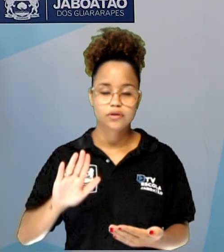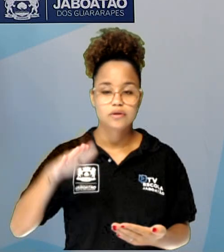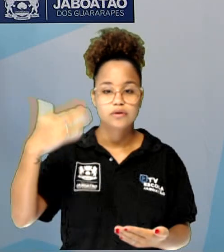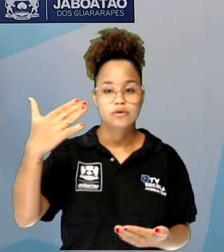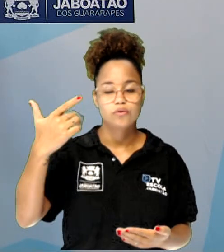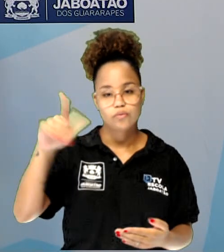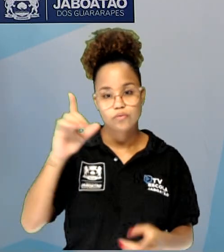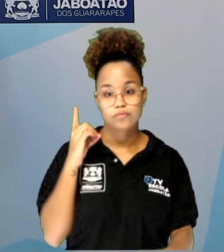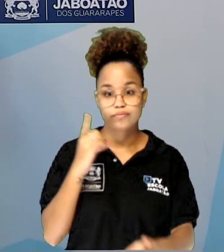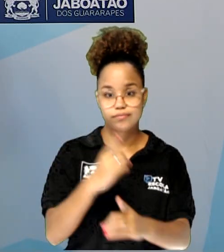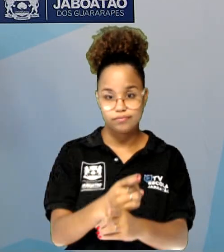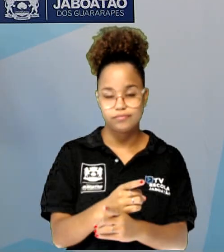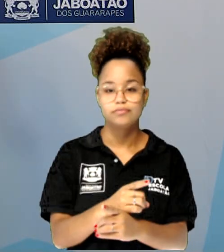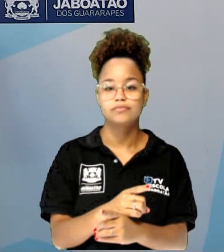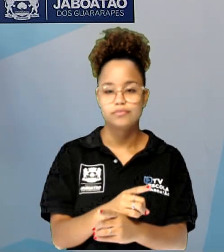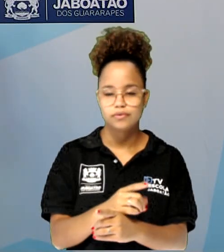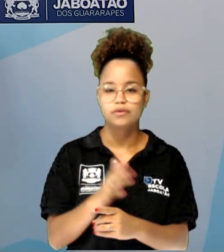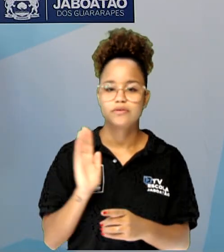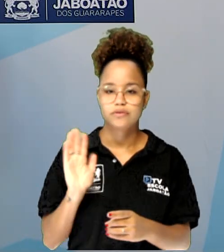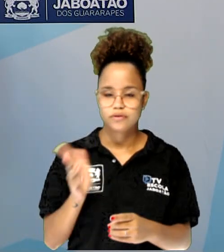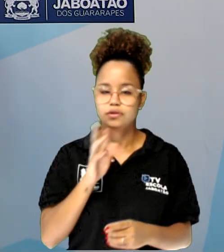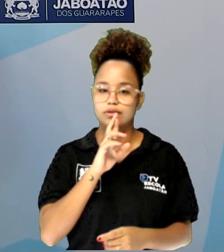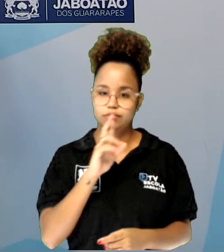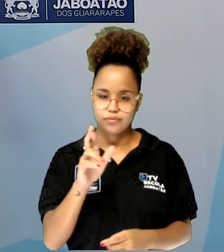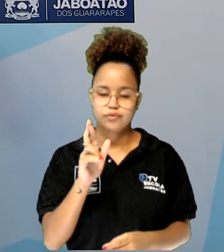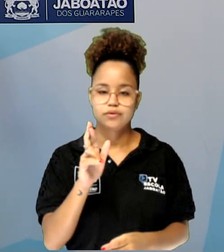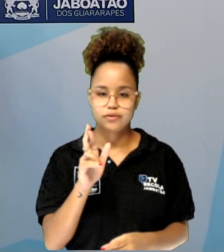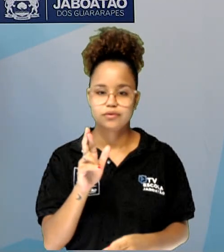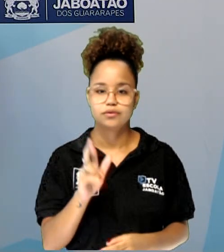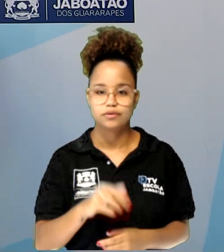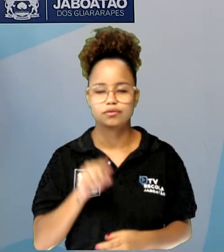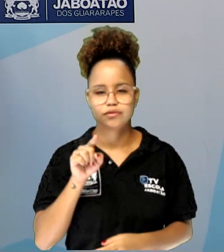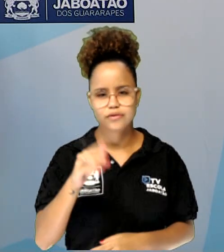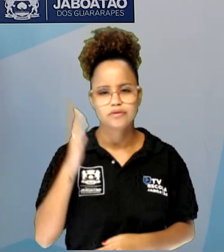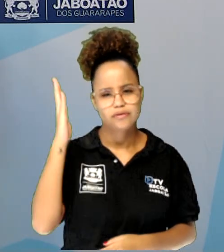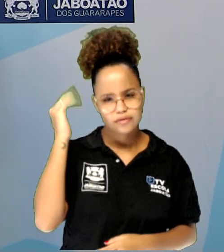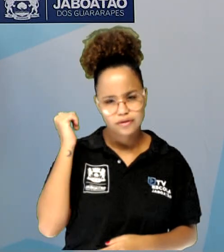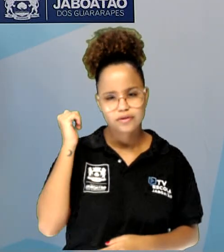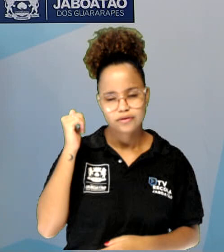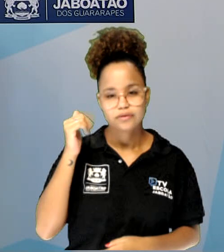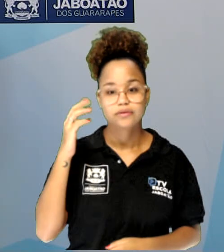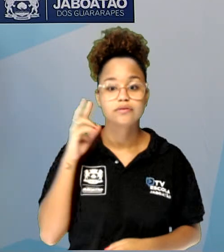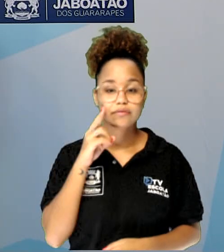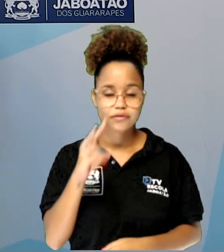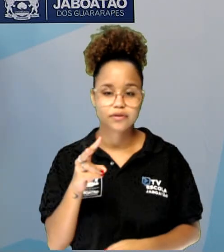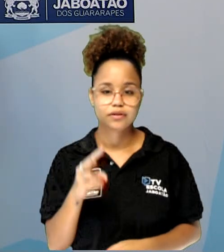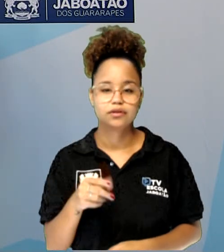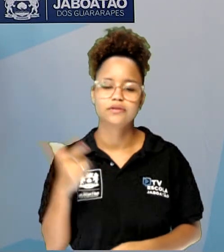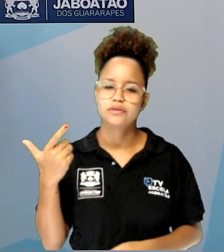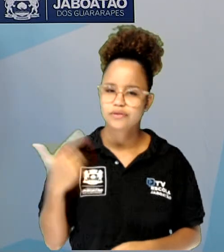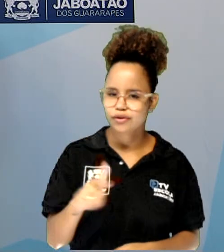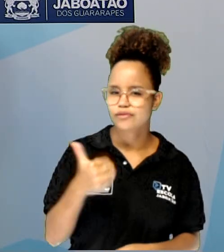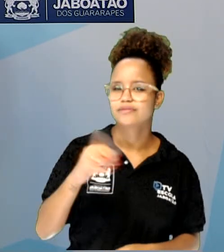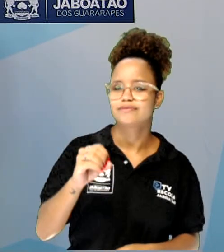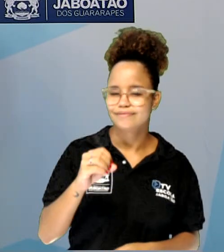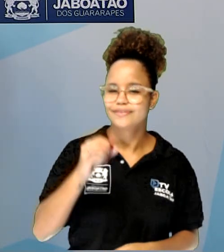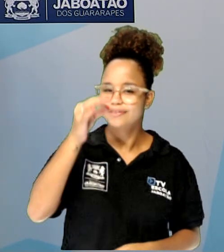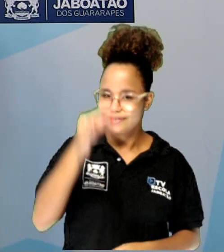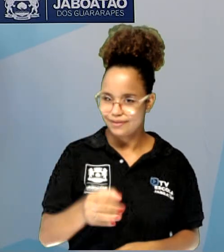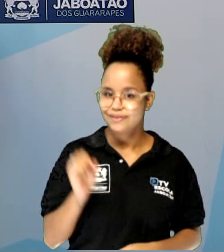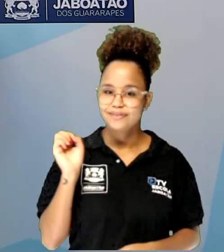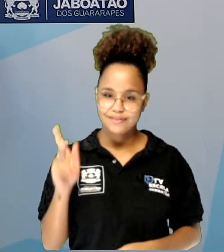próximo encontro, vamos socializar as respostas. E aí, você vai ver que você novamente tirou o 10 e você acertou.